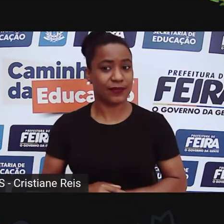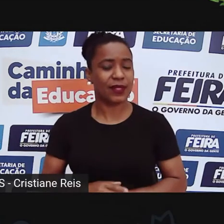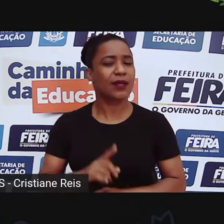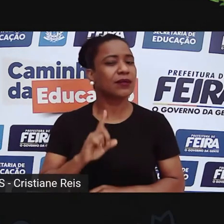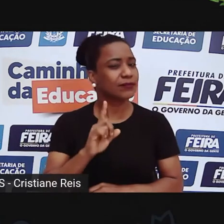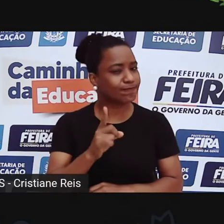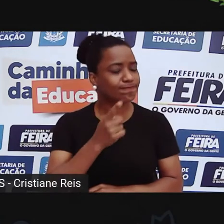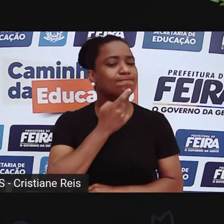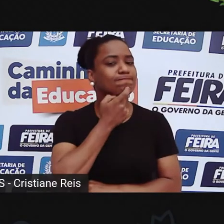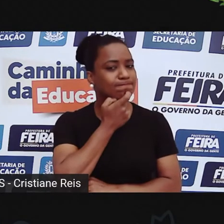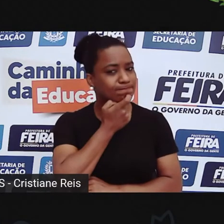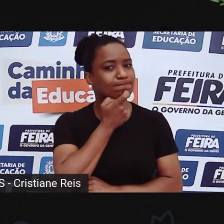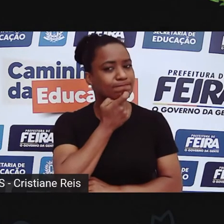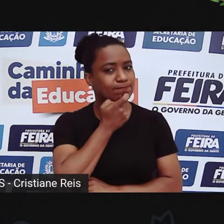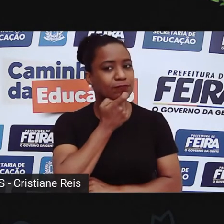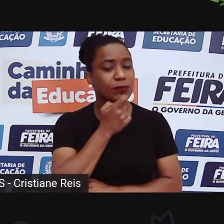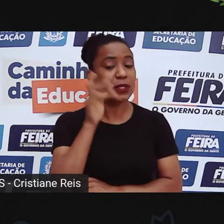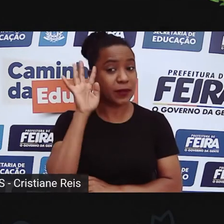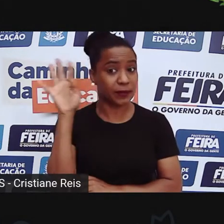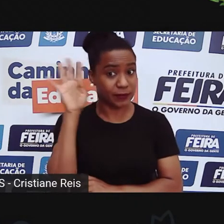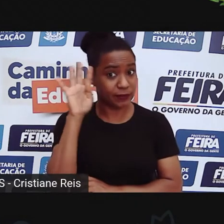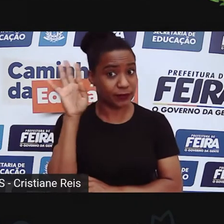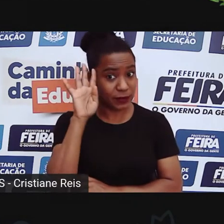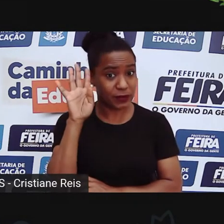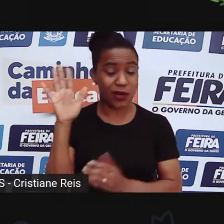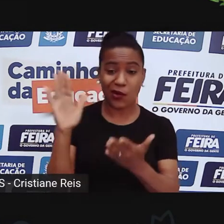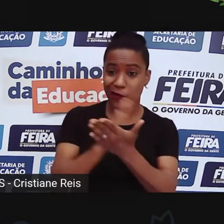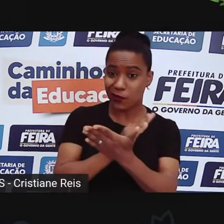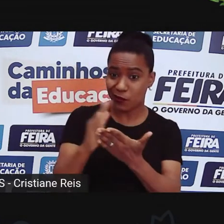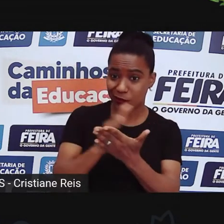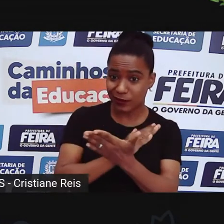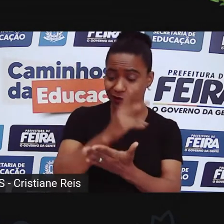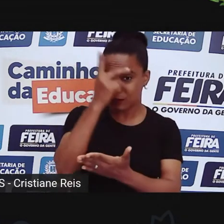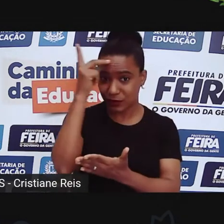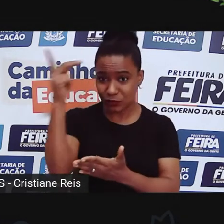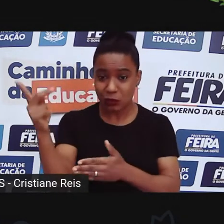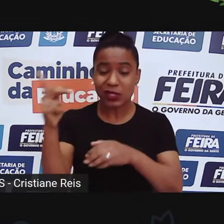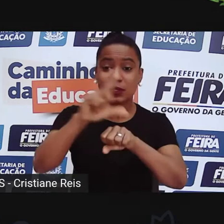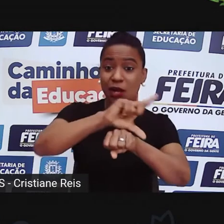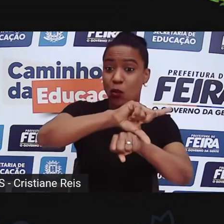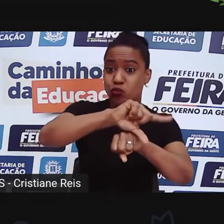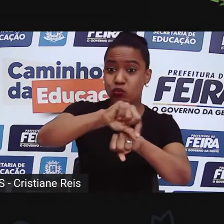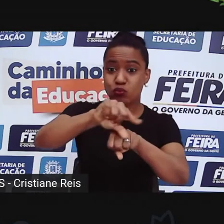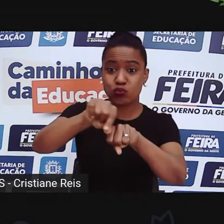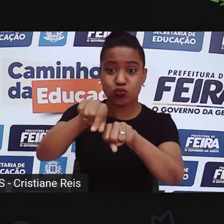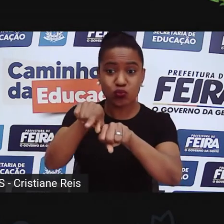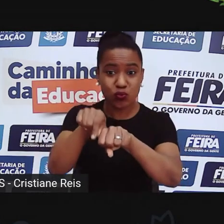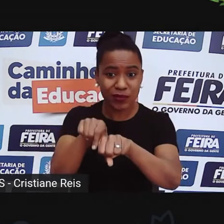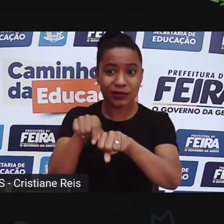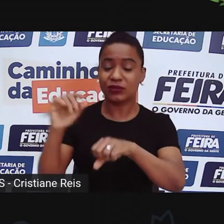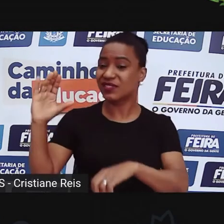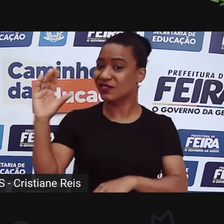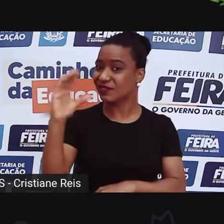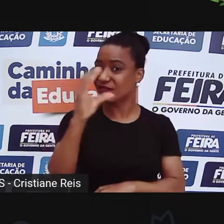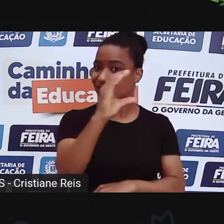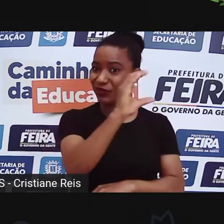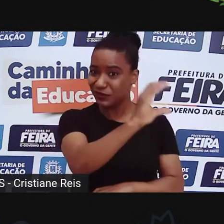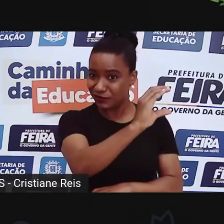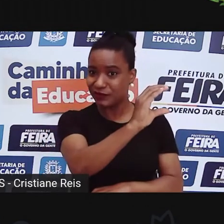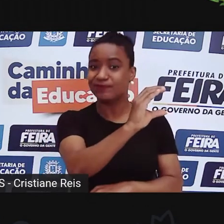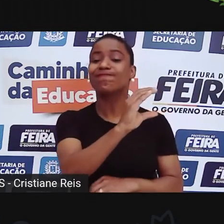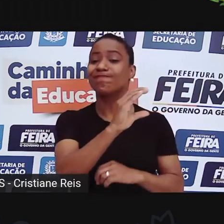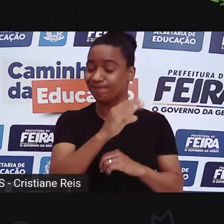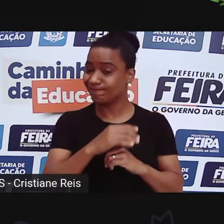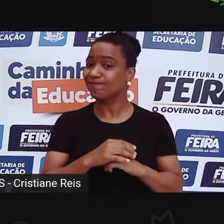ó que absurdo, que tem pessoas que elas usam argumentos científicos para tentar respaldar, endossar